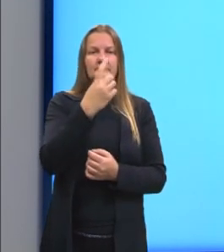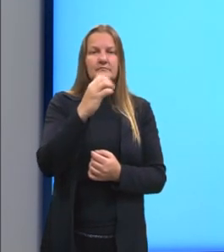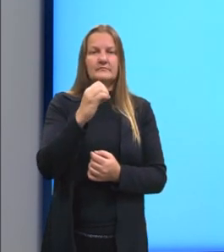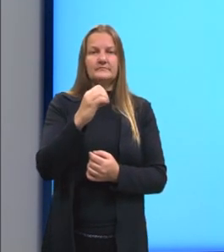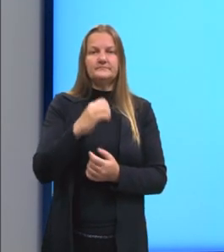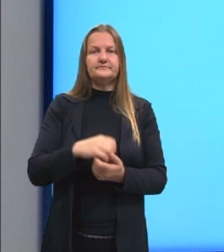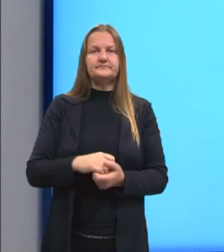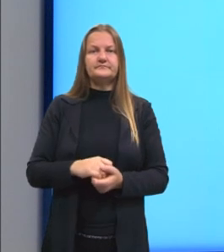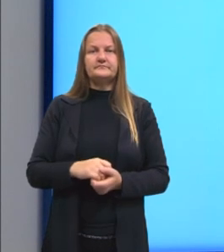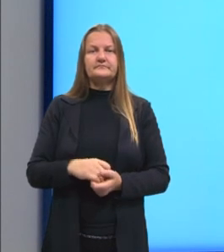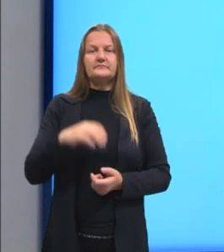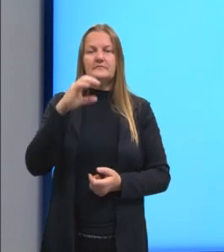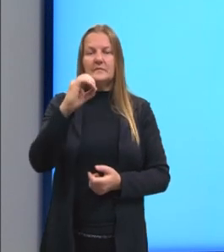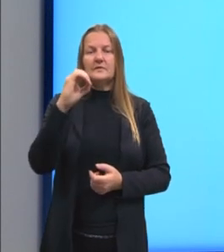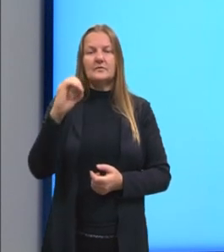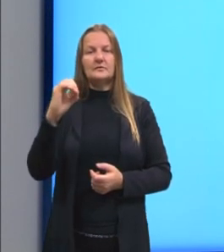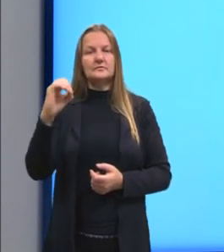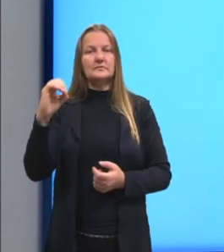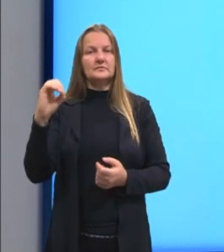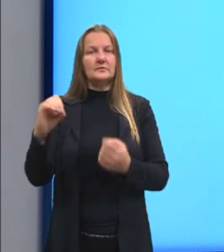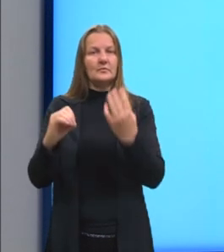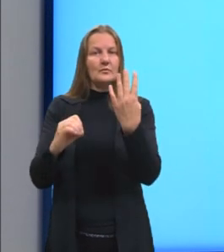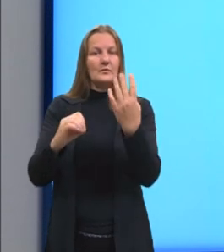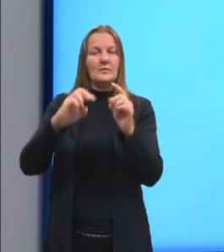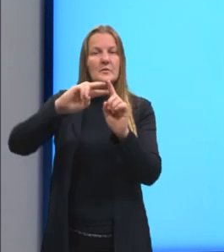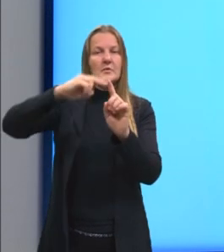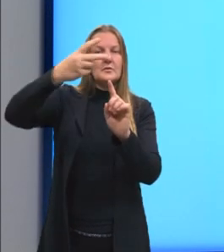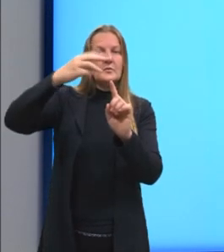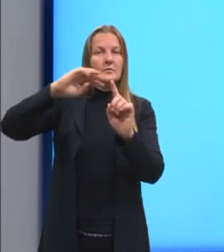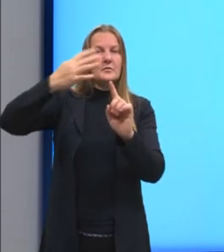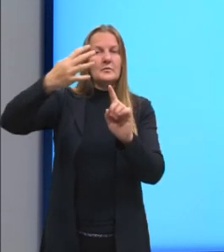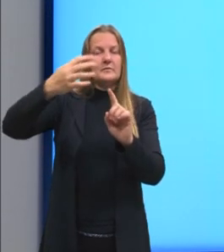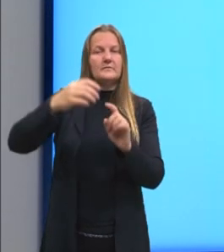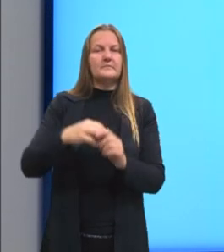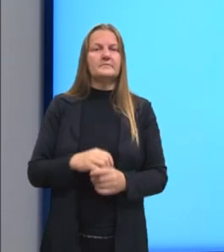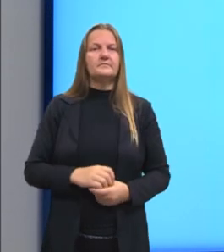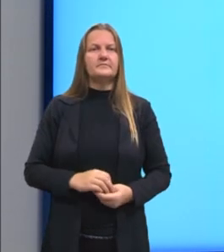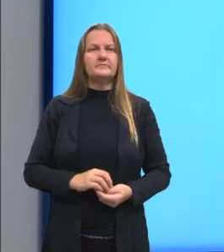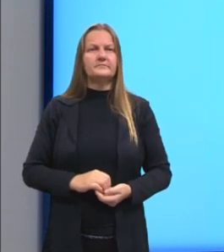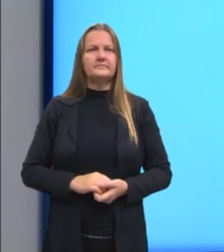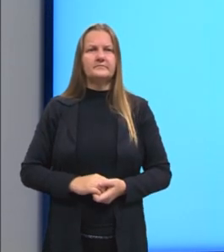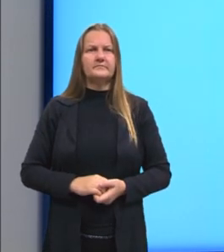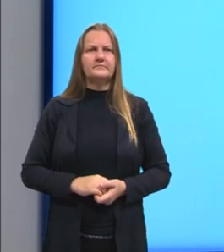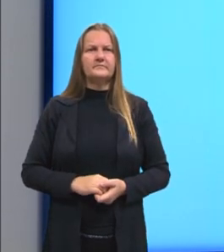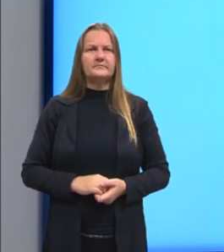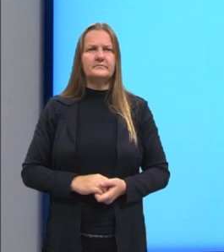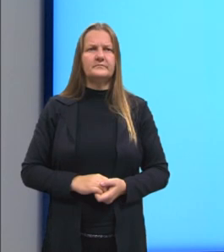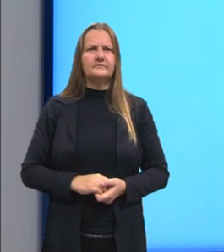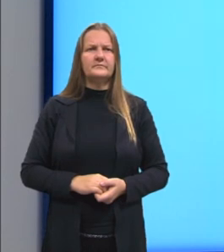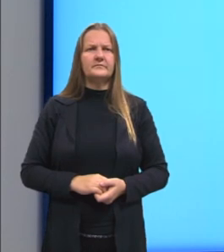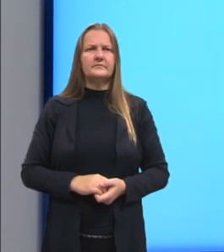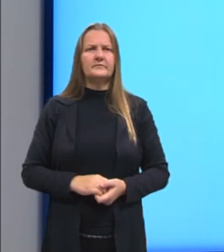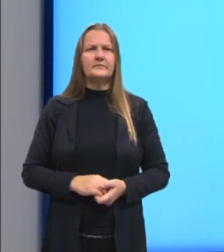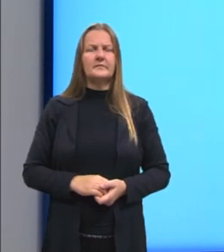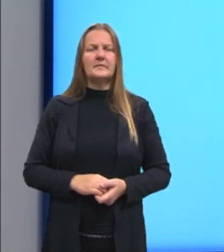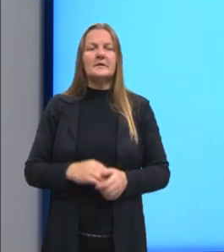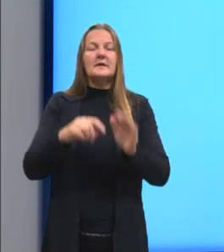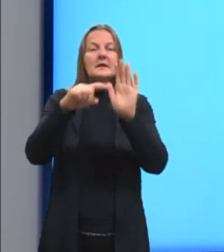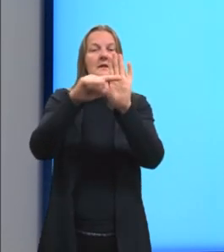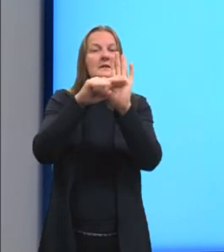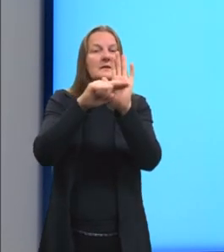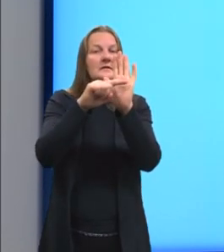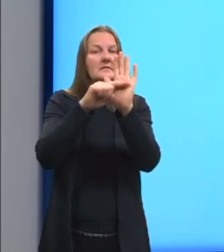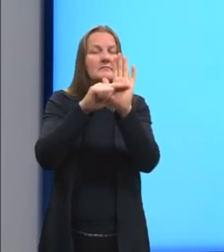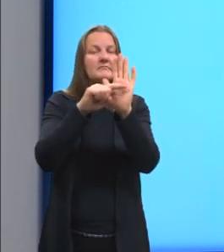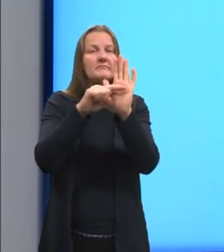que eu tenho 4 zeros, né? Ou aqui, 10.000. Enquanto o expoente